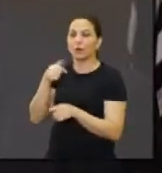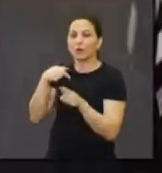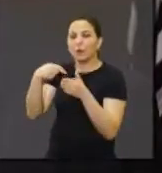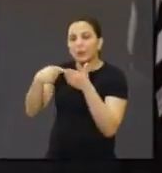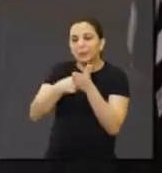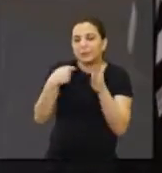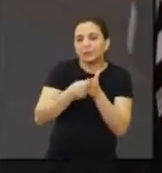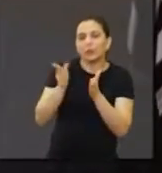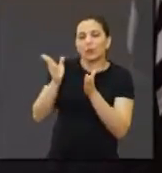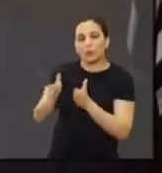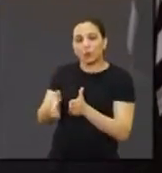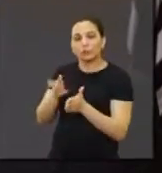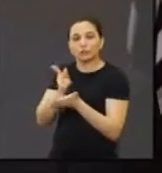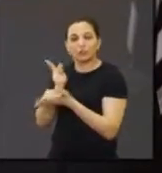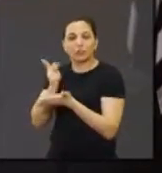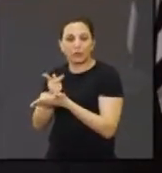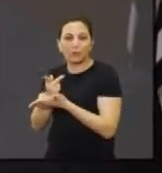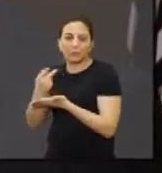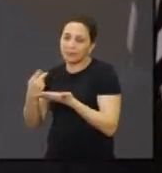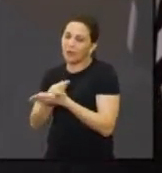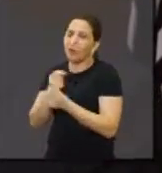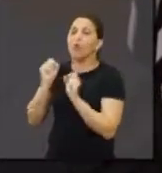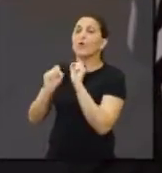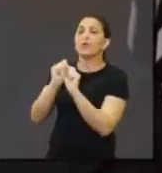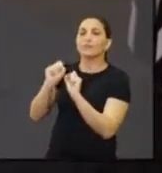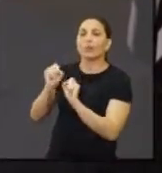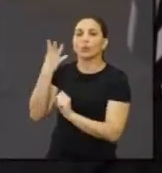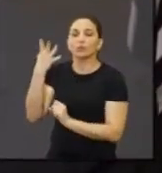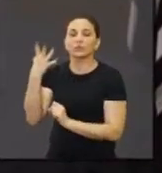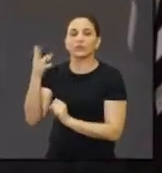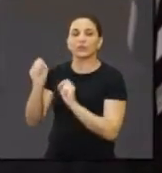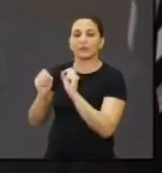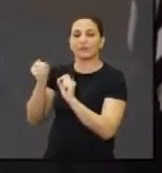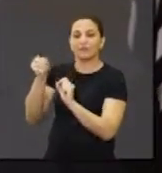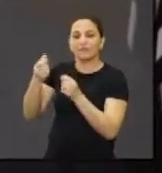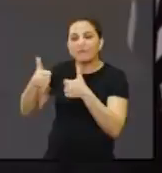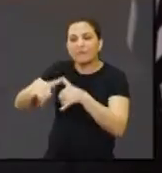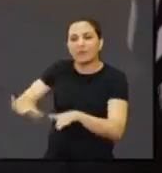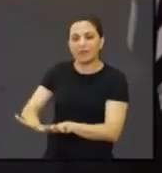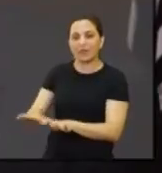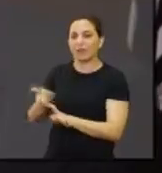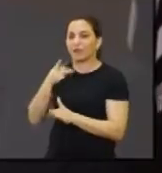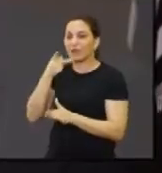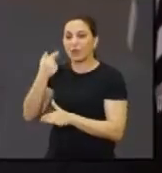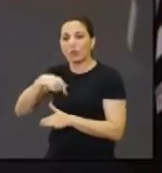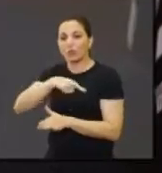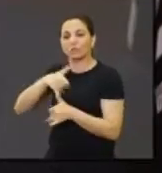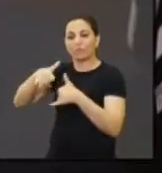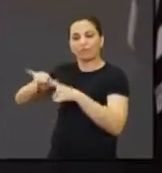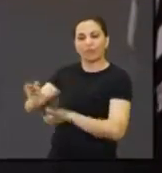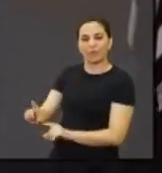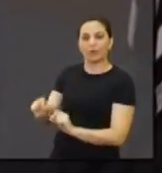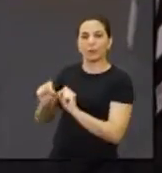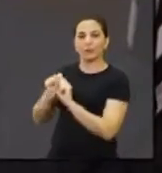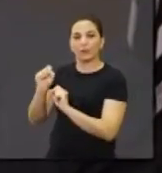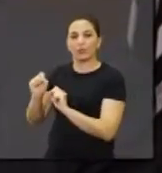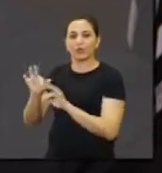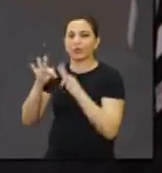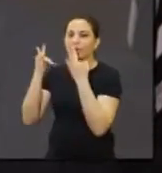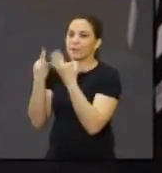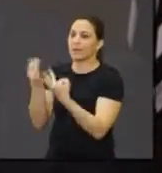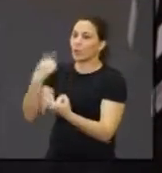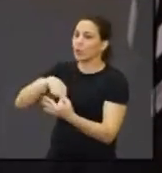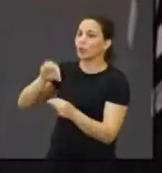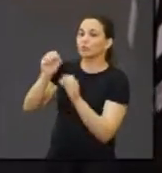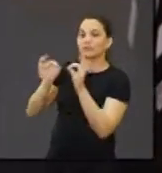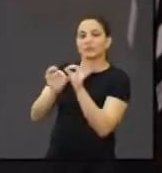restar? Acho que falaram para você já. O vai acontecer? Quem vai sobrar? Eu digo, nós vamos sobrar. Quer dizer, nossas famílias, nós